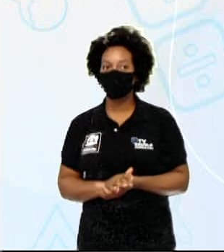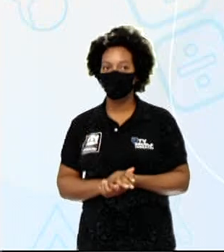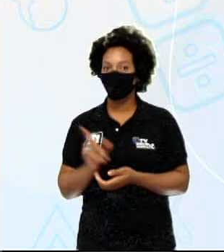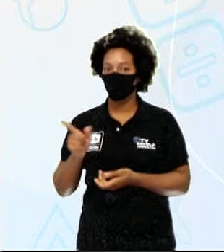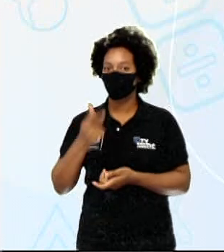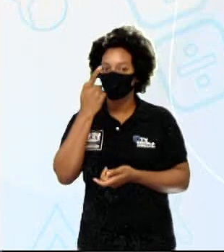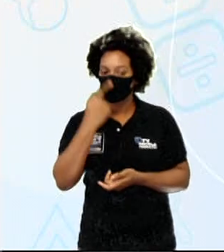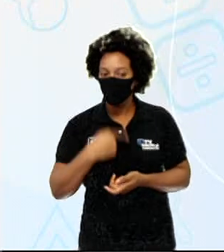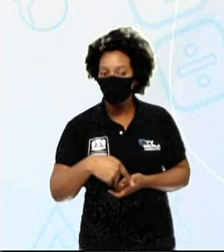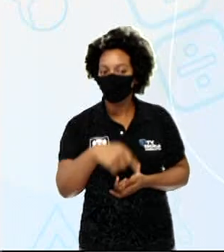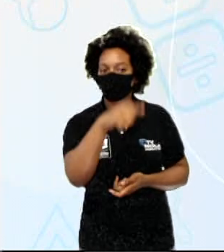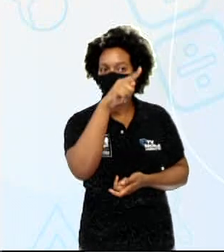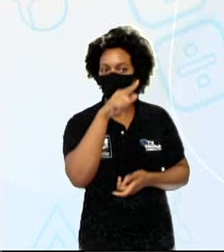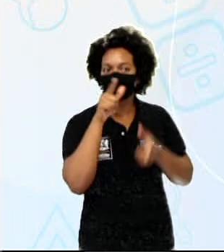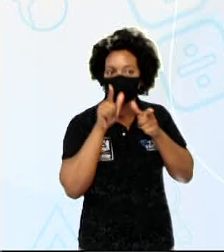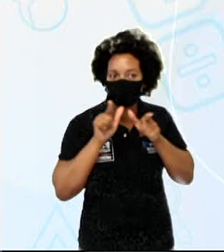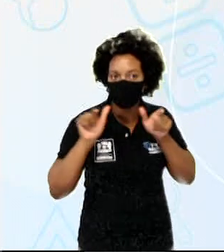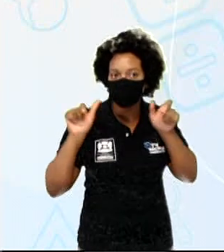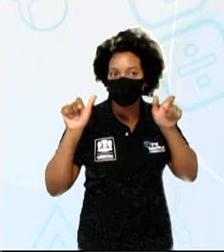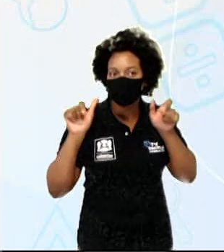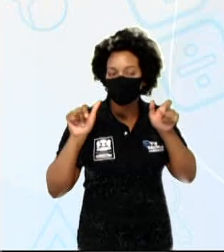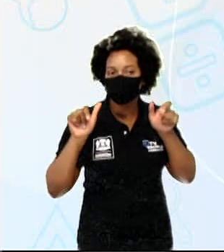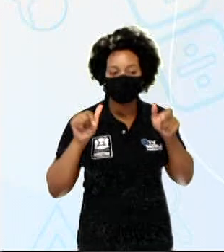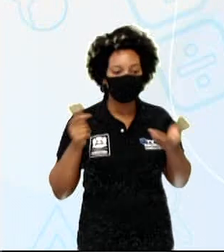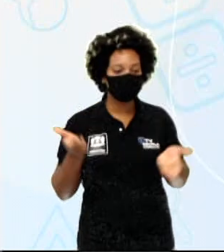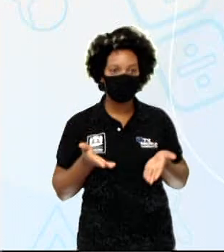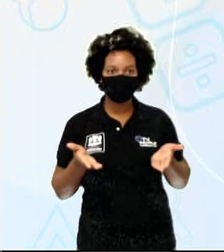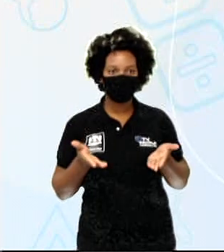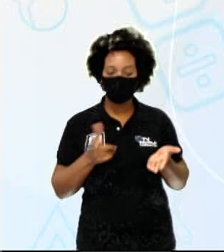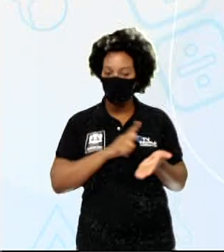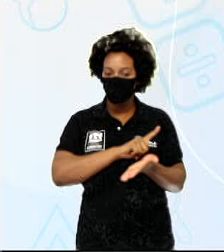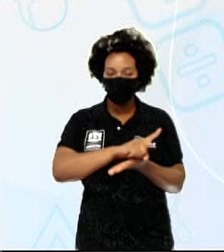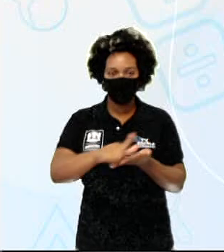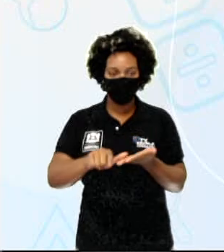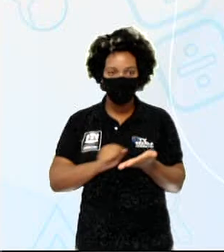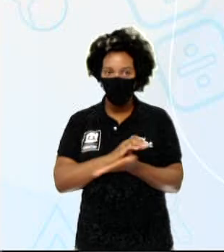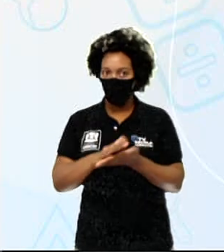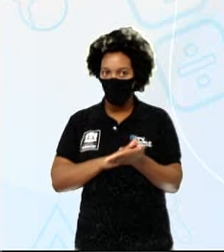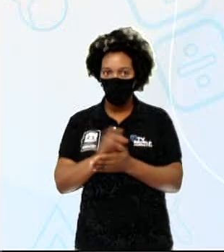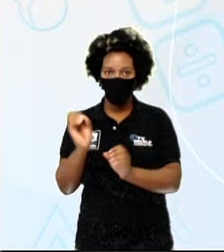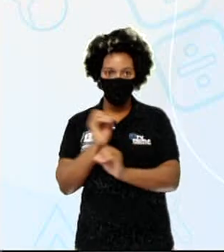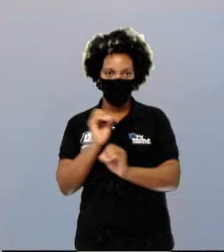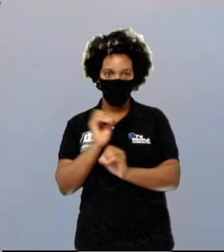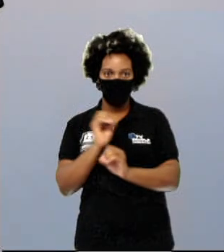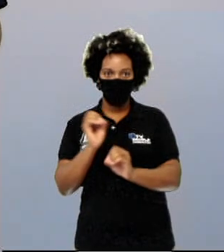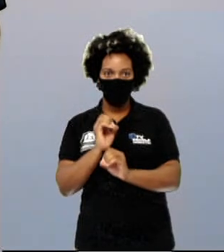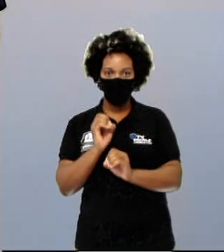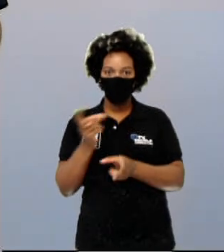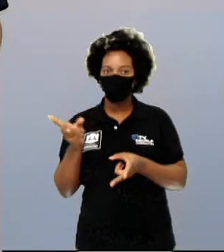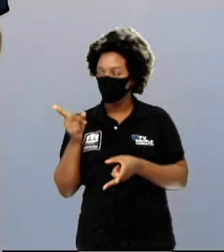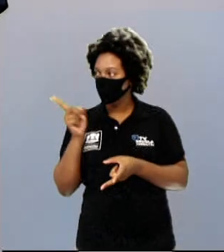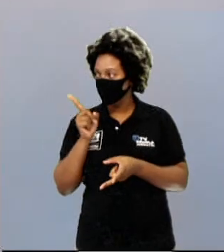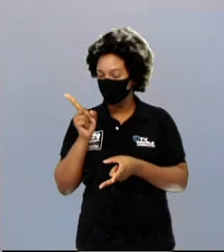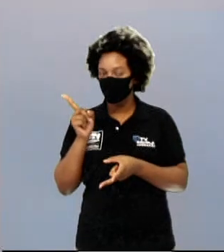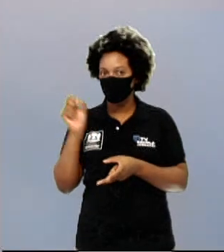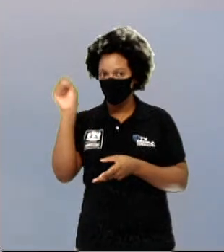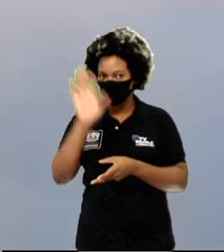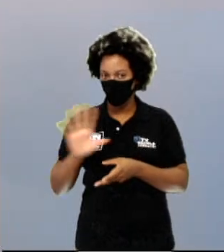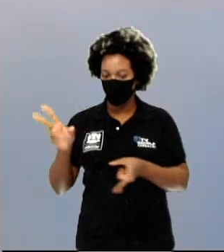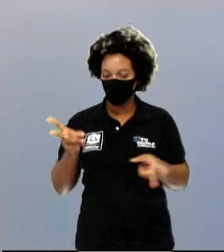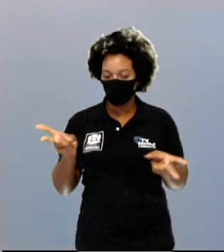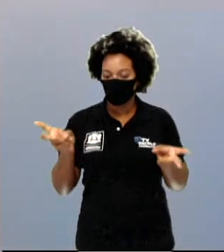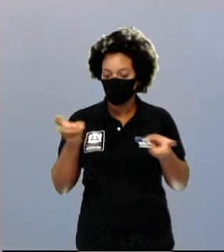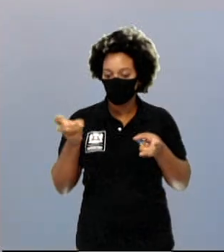Mammutes. Não existem mais. A preguiça gigante. Não essa preguiça que nós conhecemos. As preguiças